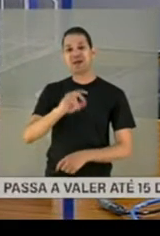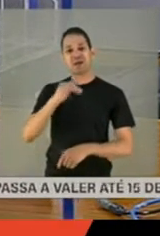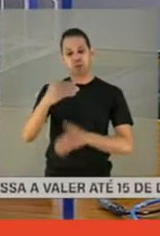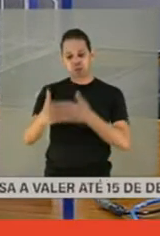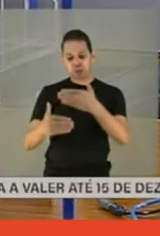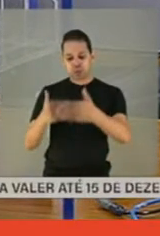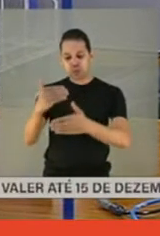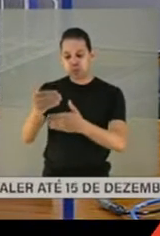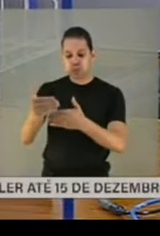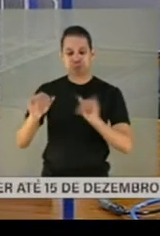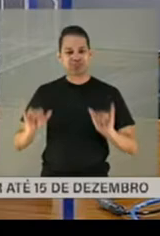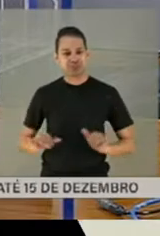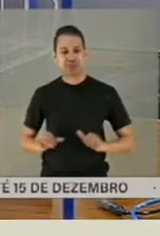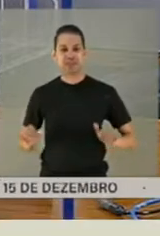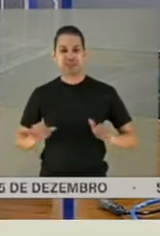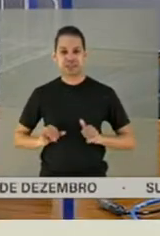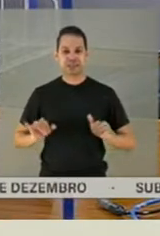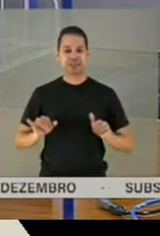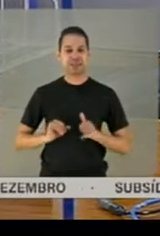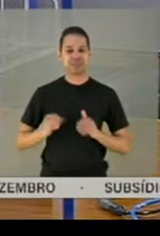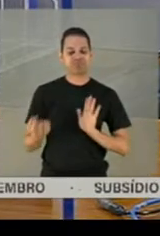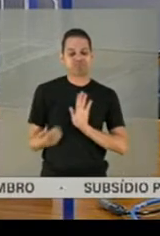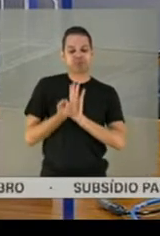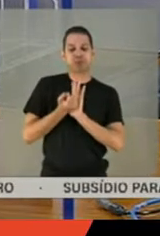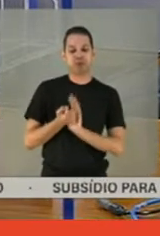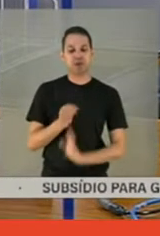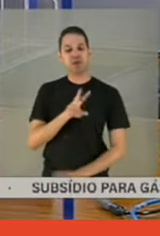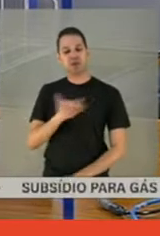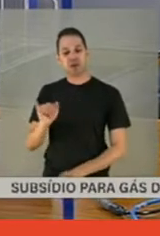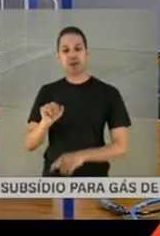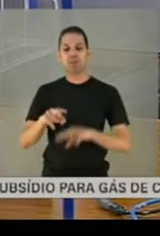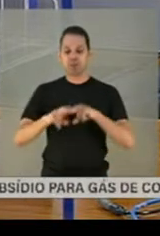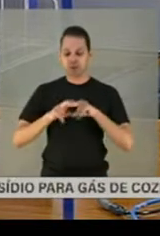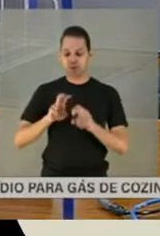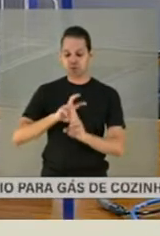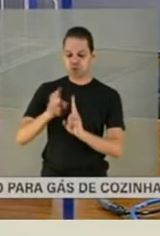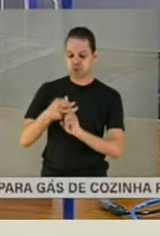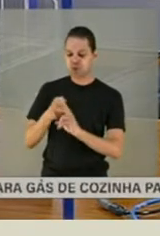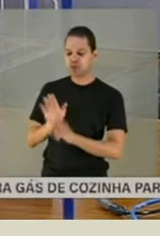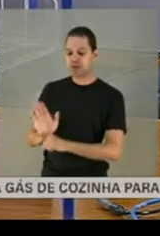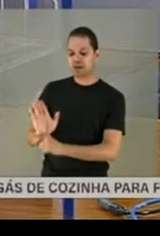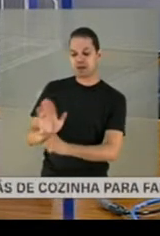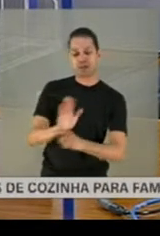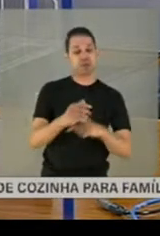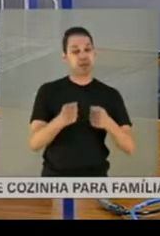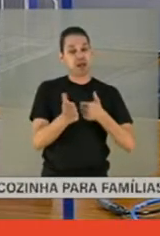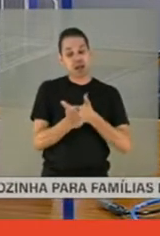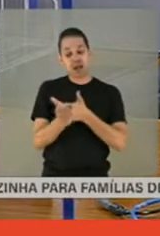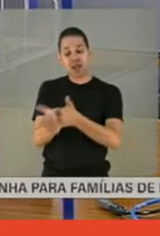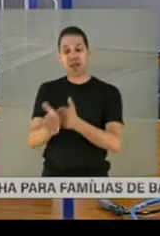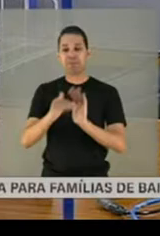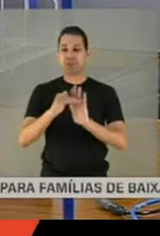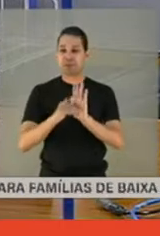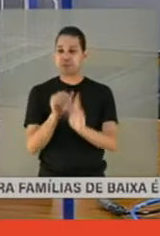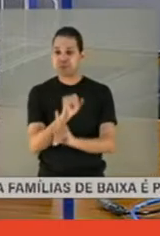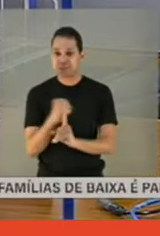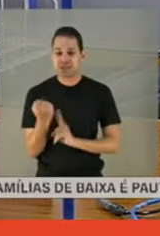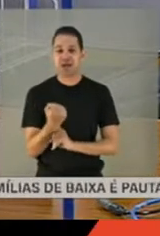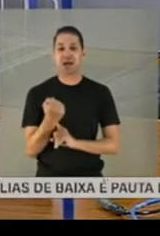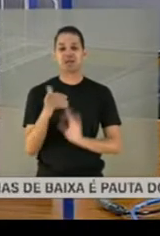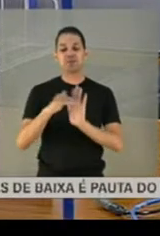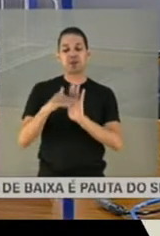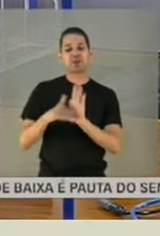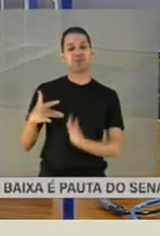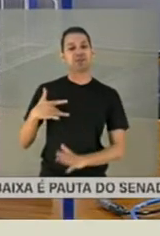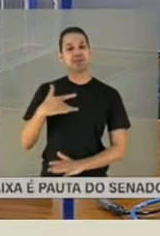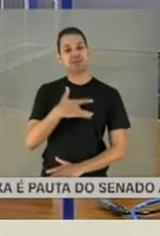precisam desse amparo, com essa ajuda. Essa ajuda do SUS, né? O acompanhamento, talvez, programas sociais ou programas de saúde do